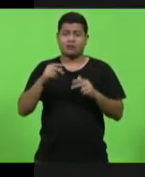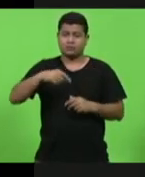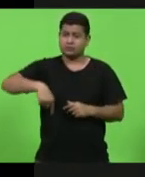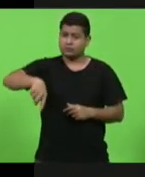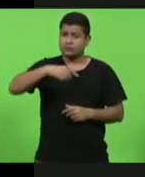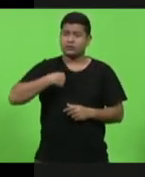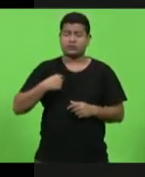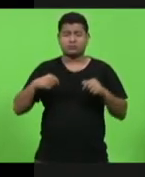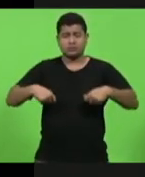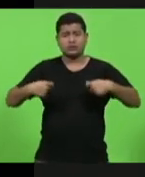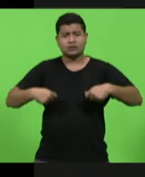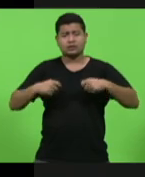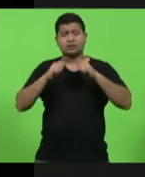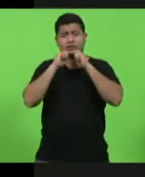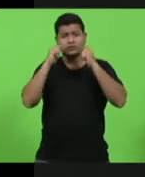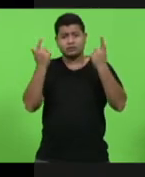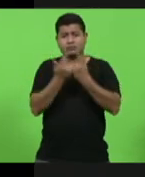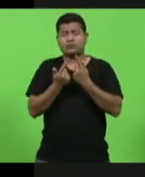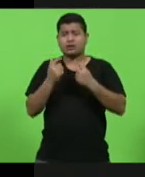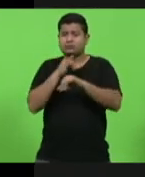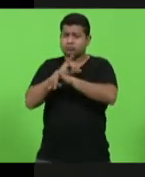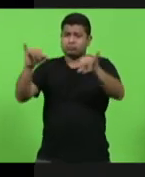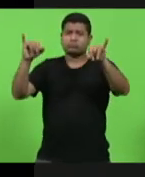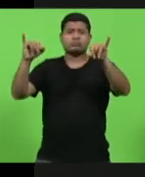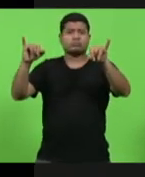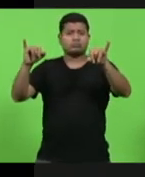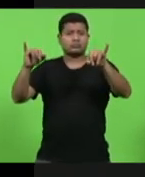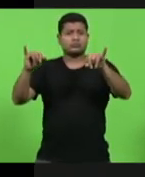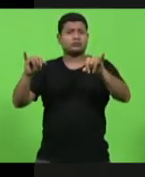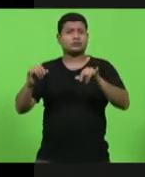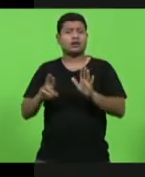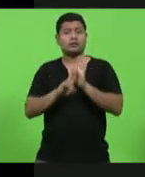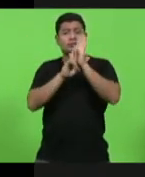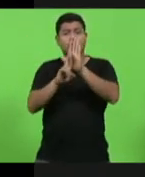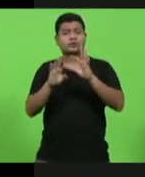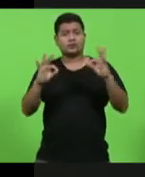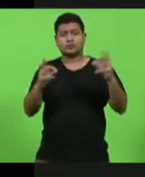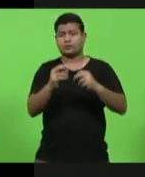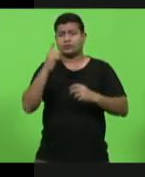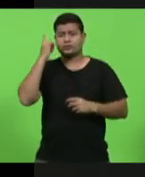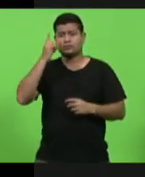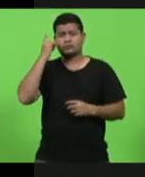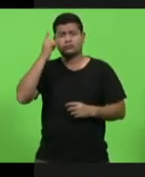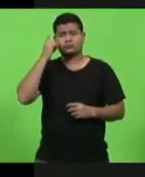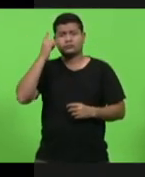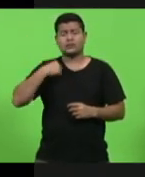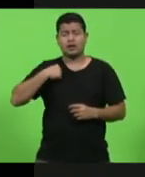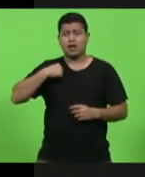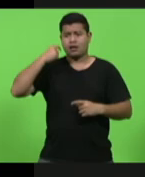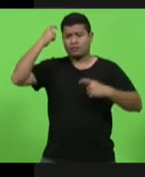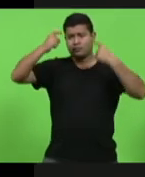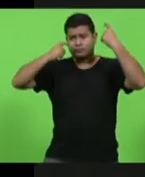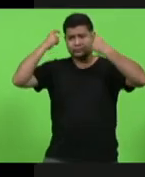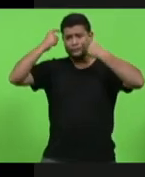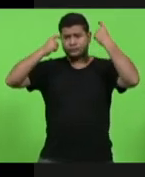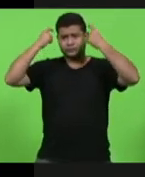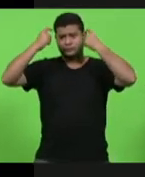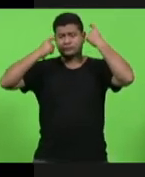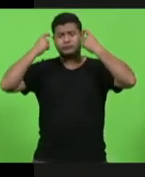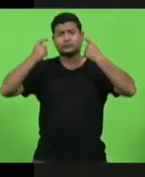a Assembleia se pronunciar, quem sabe em nome de todos os deputados, eu fico preocupado quando você fala em